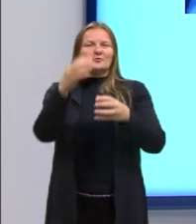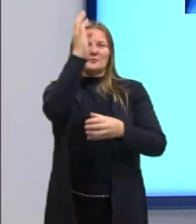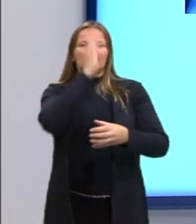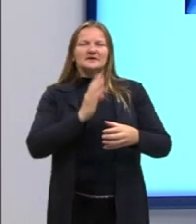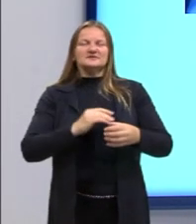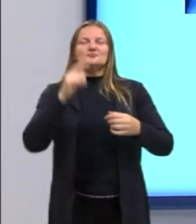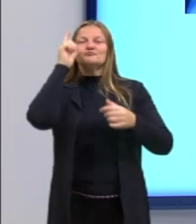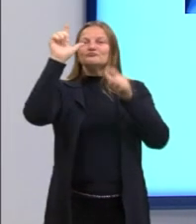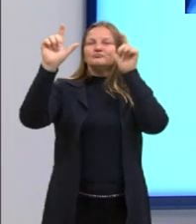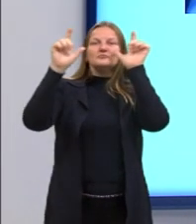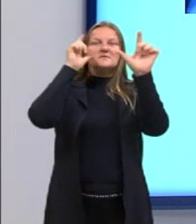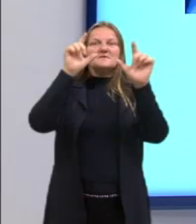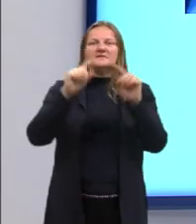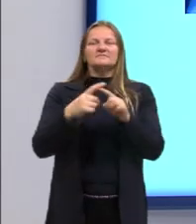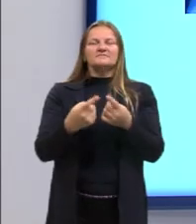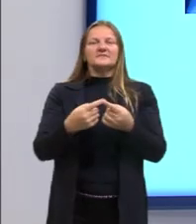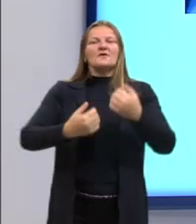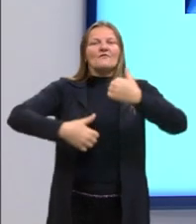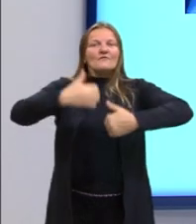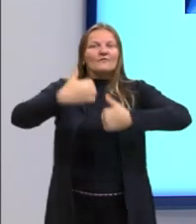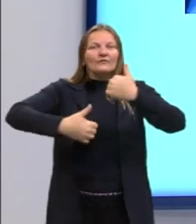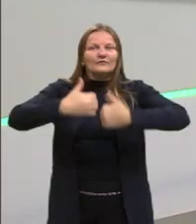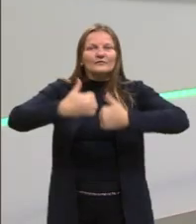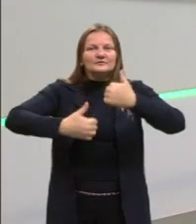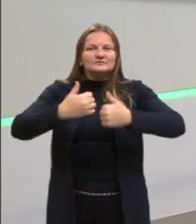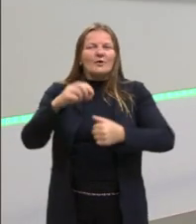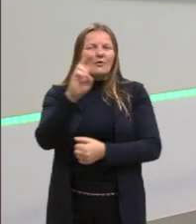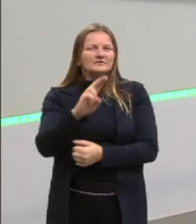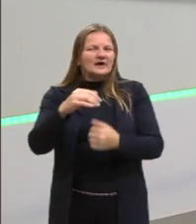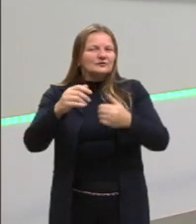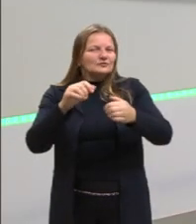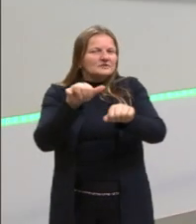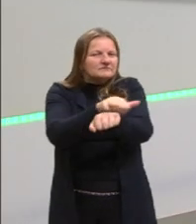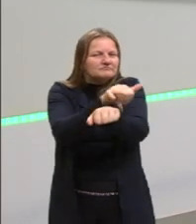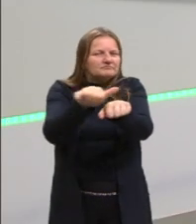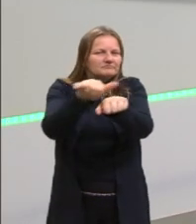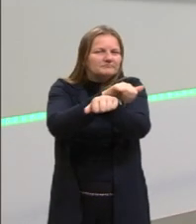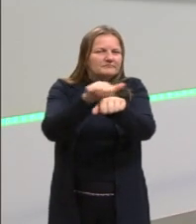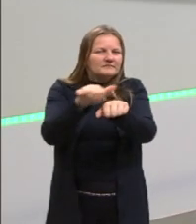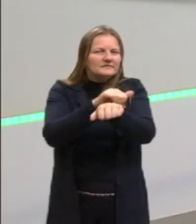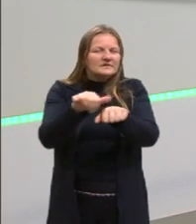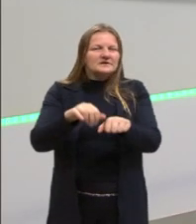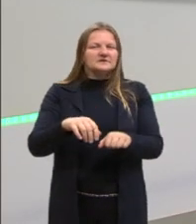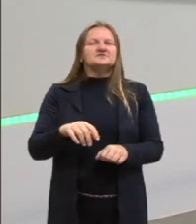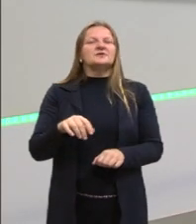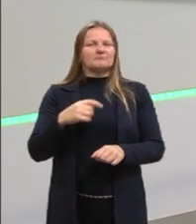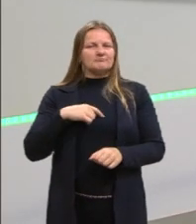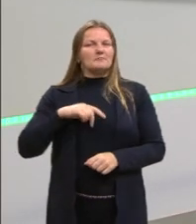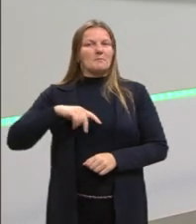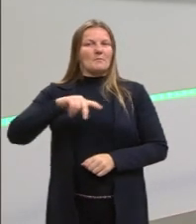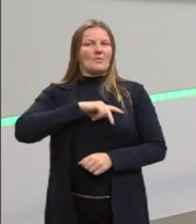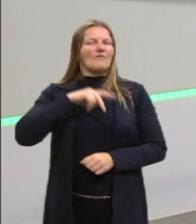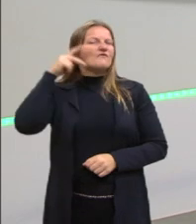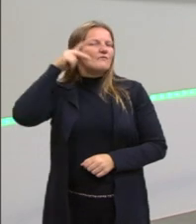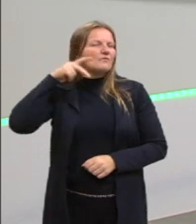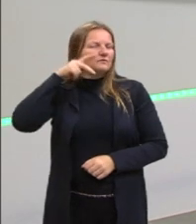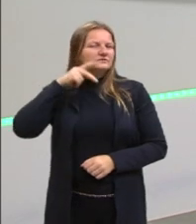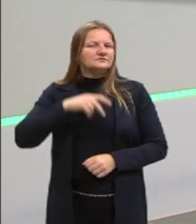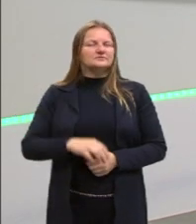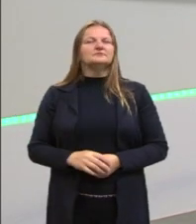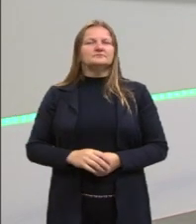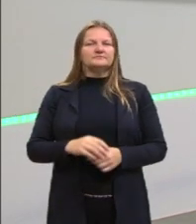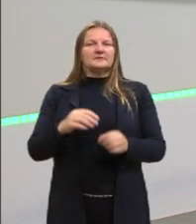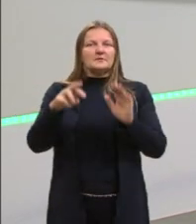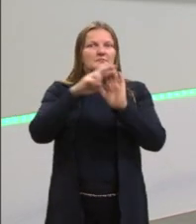ganhando. E o próprio futebol foi utilizado nessa época também como uma estratégia política pelo regime